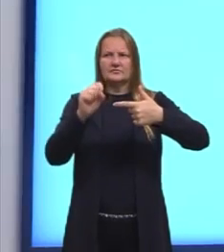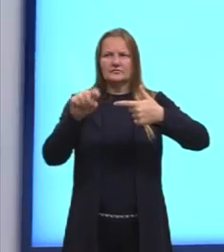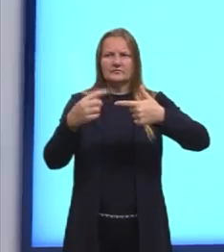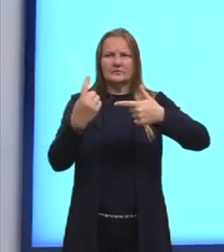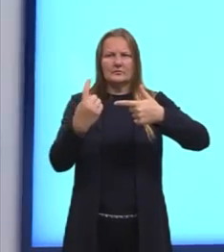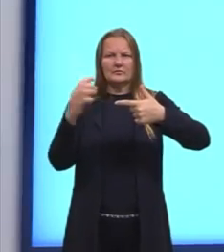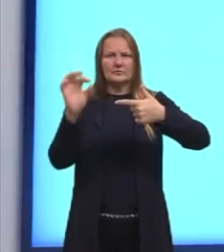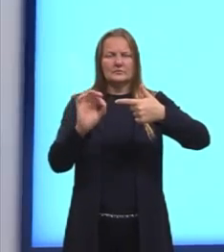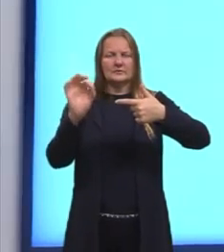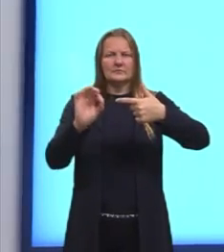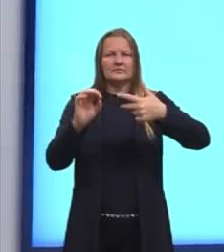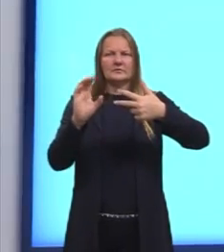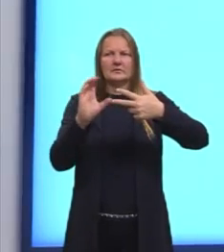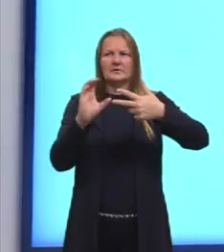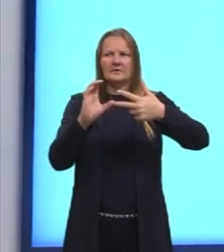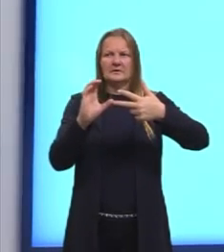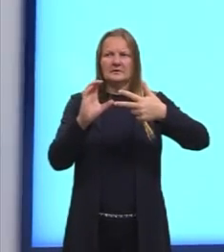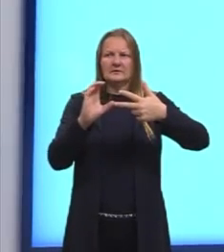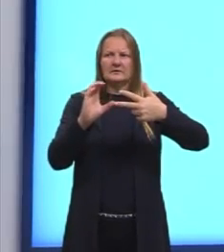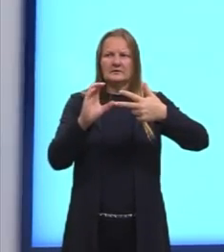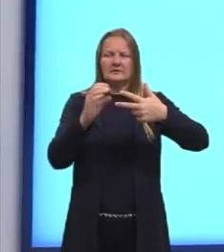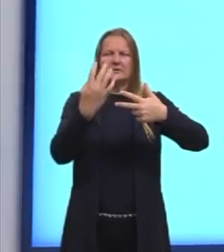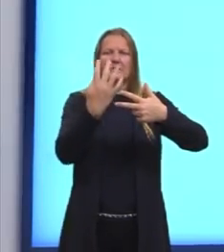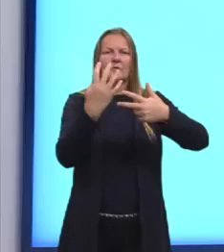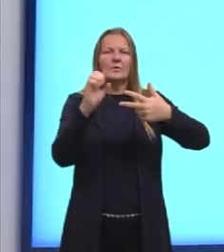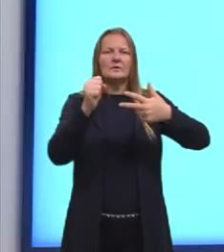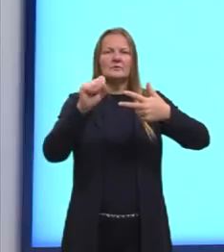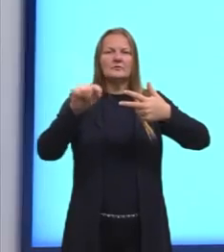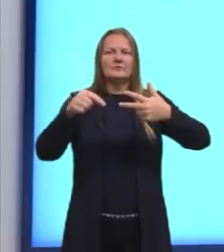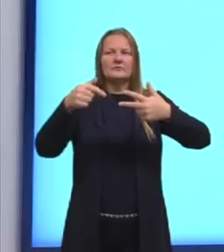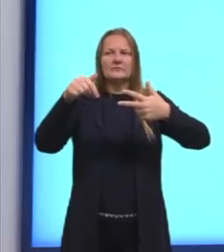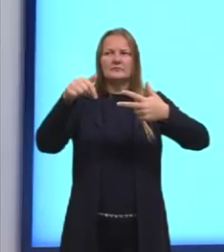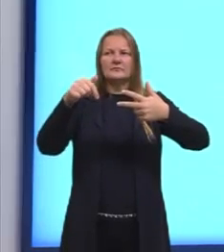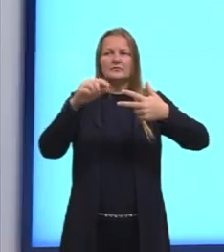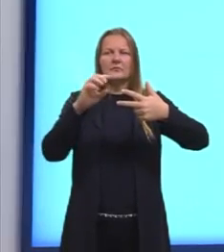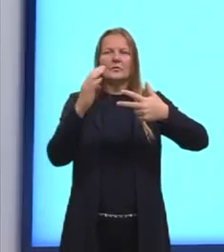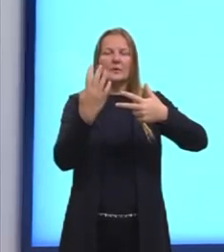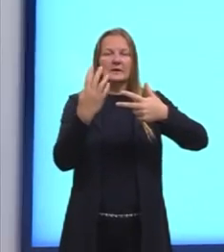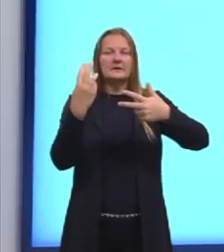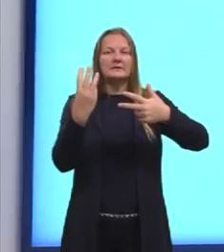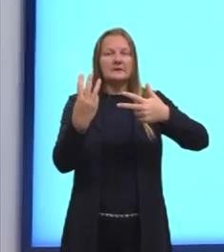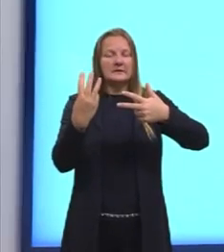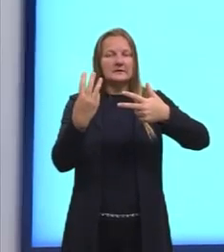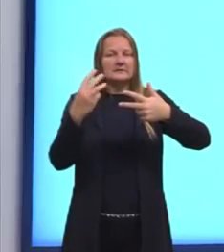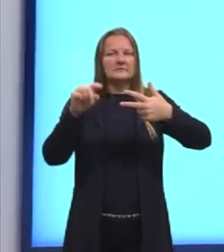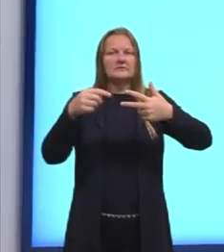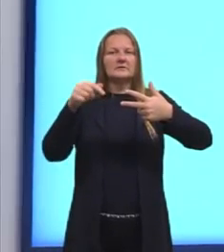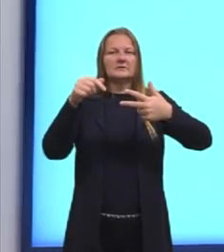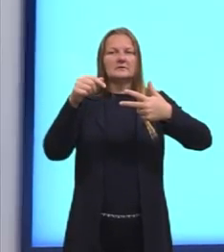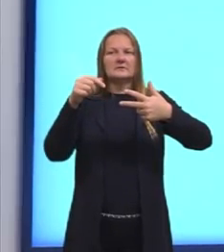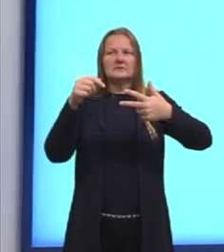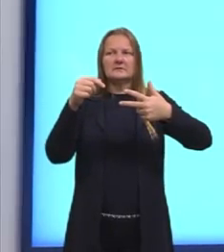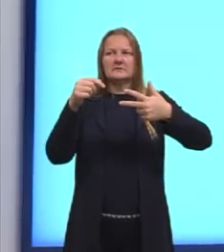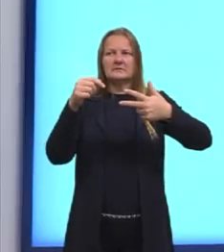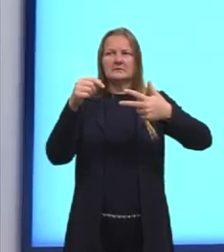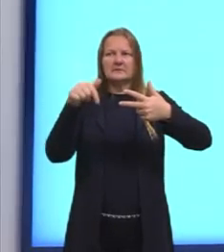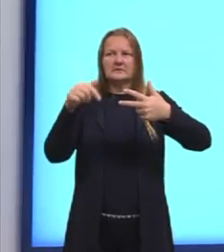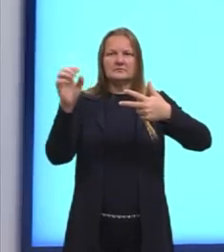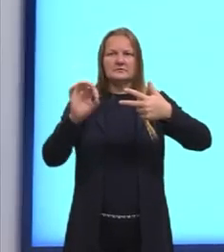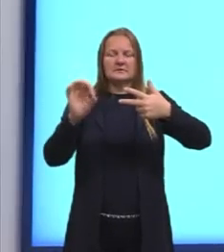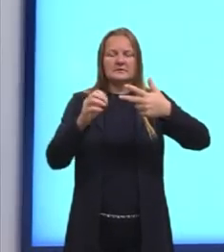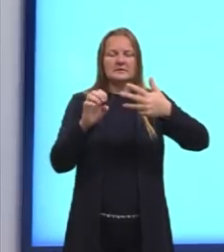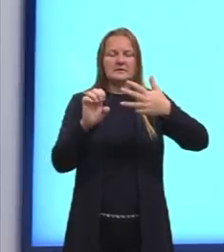,1%, letra C, 43,7%, letra D,